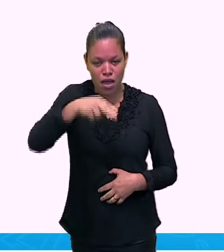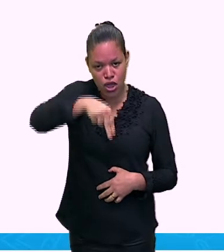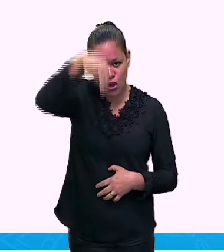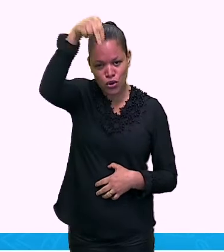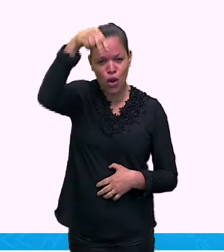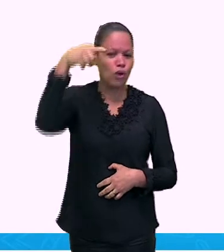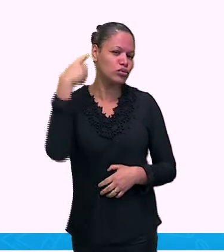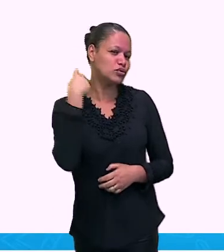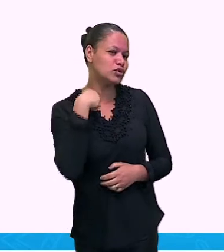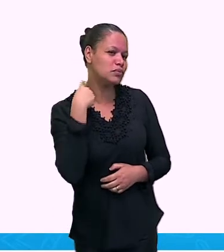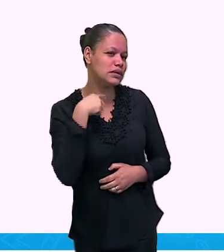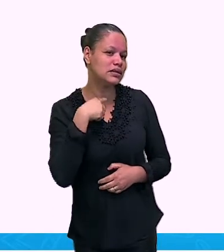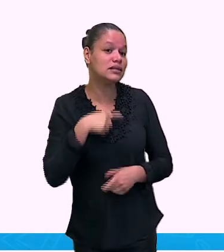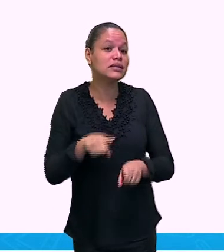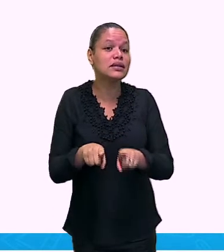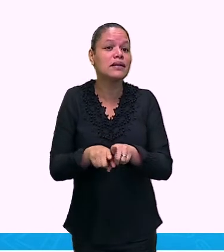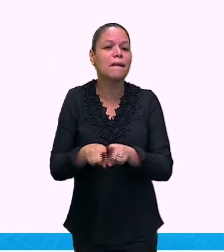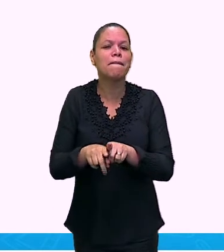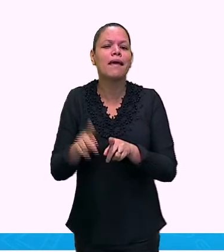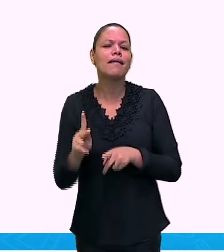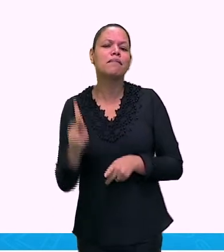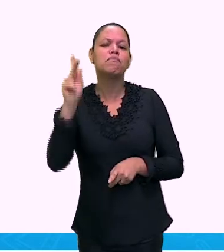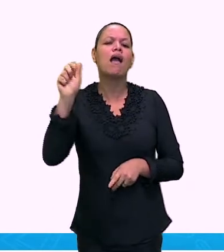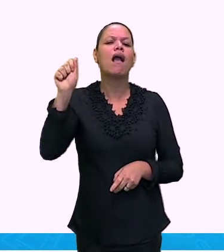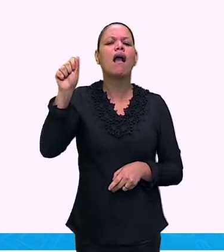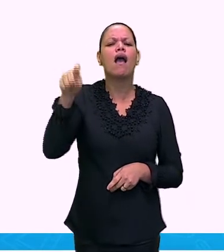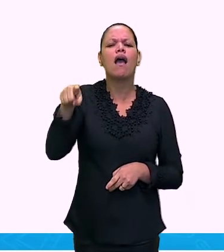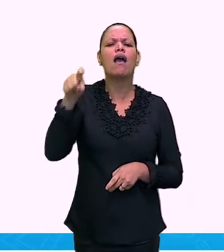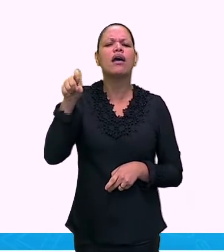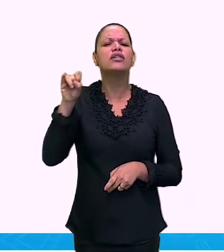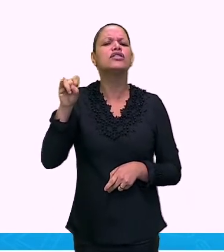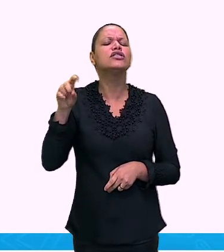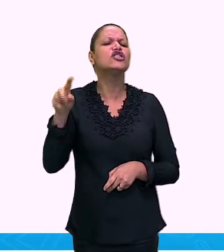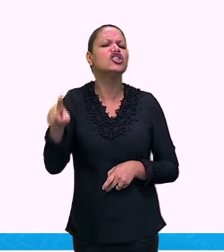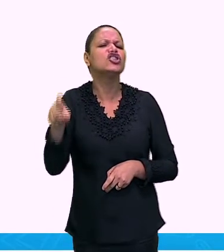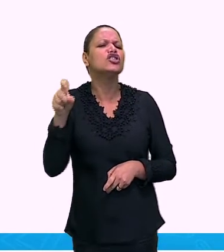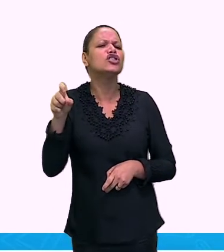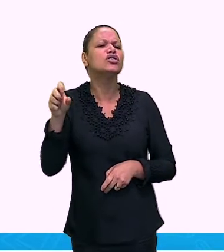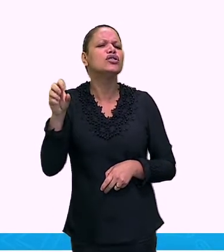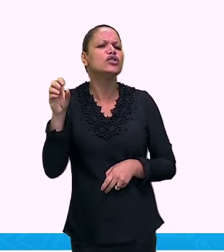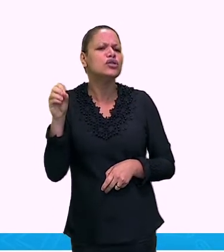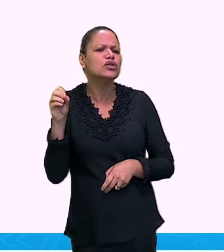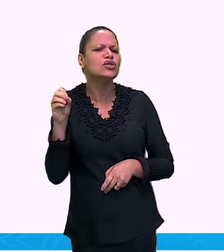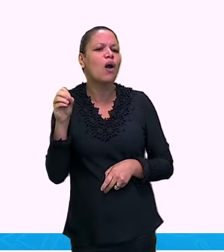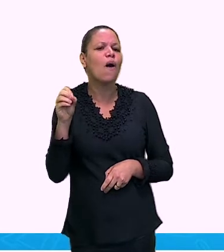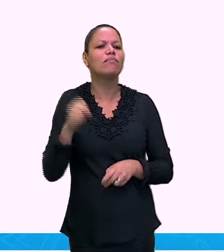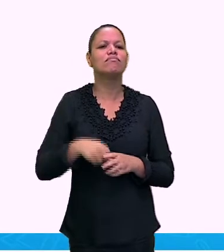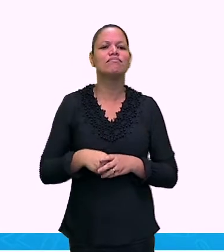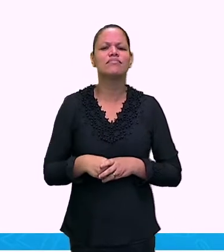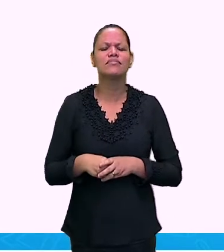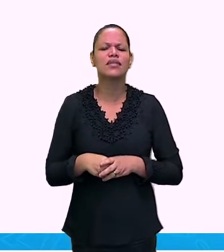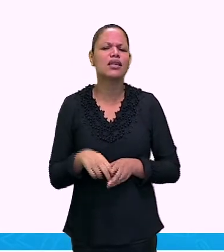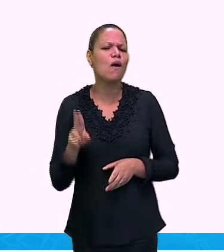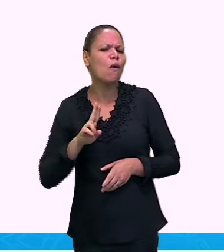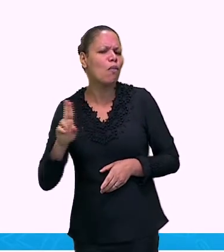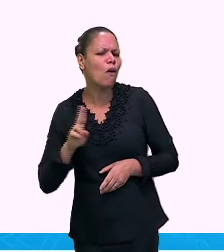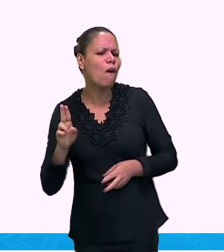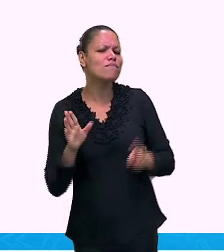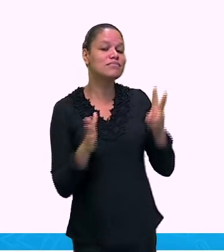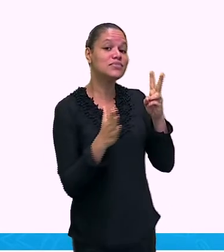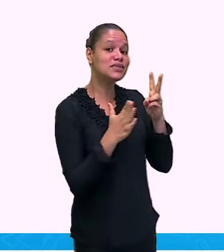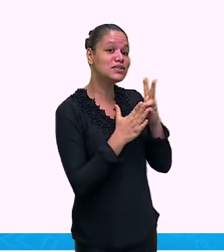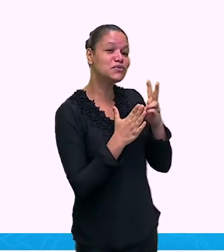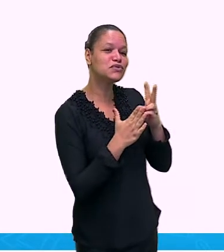Caxi-xó. São nomes indígenas. Às vezes a gente dá uma travada na língua, tem que falar devagarinho para poder